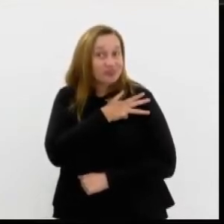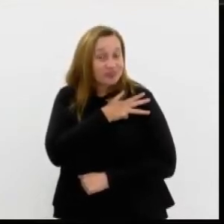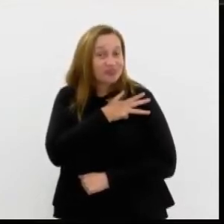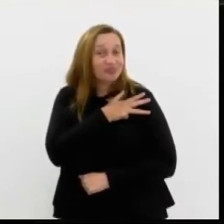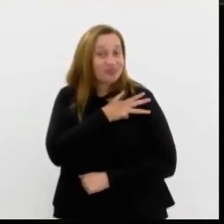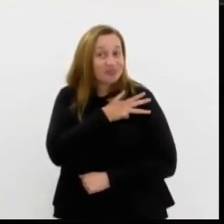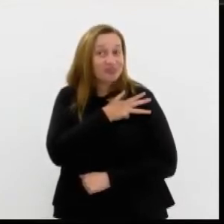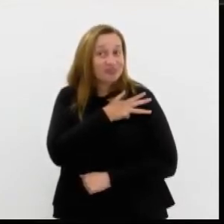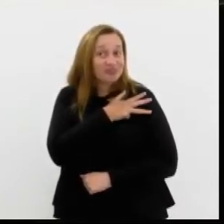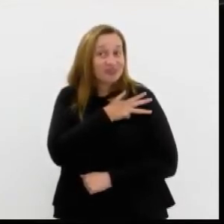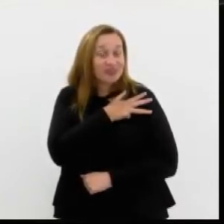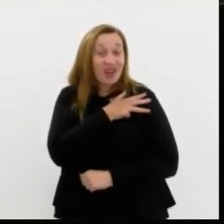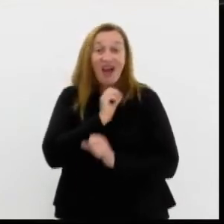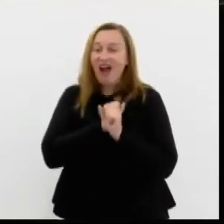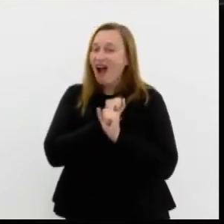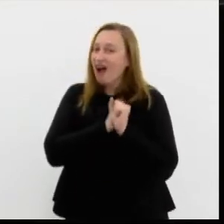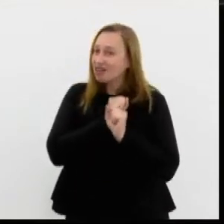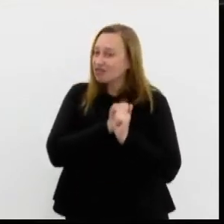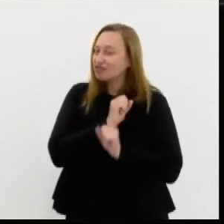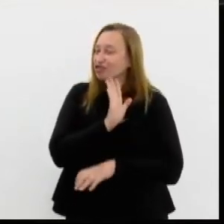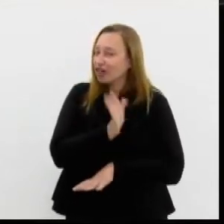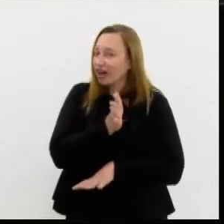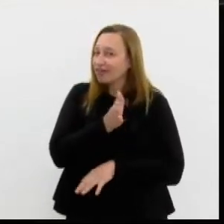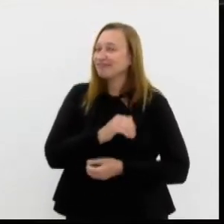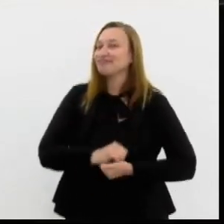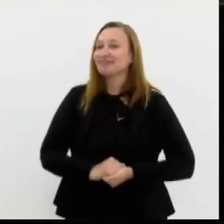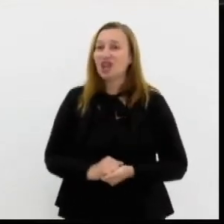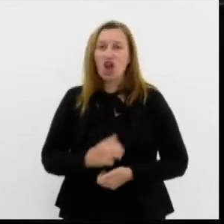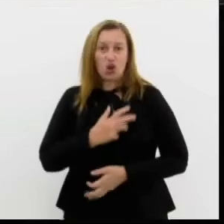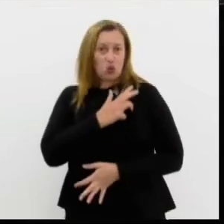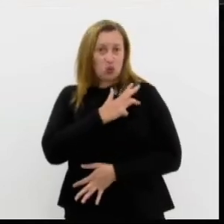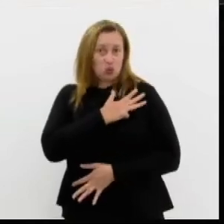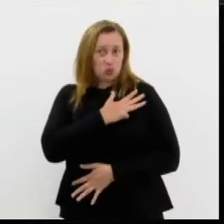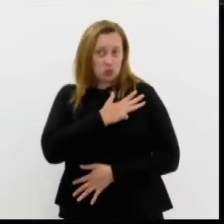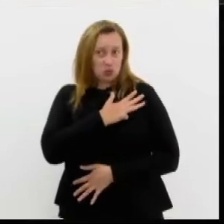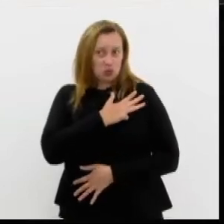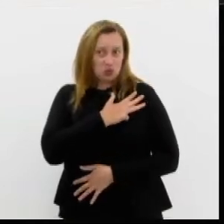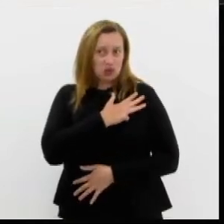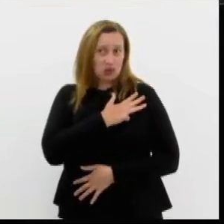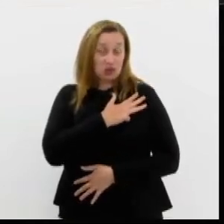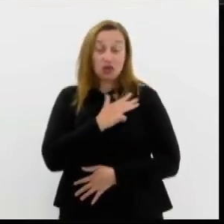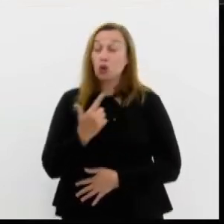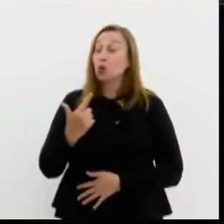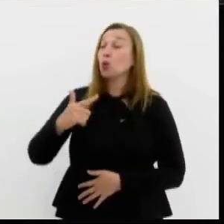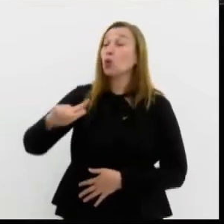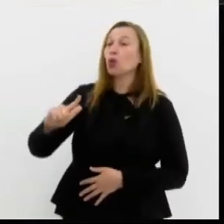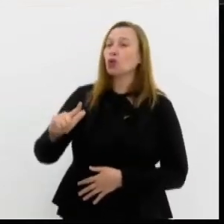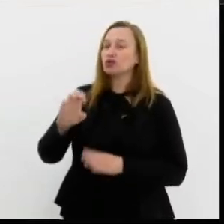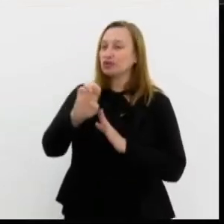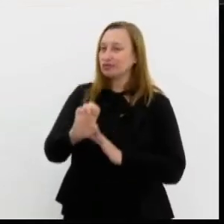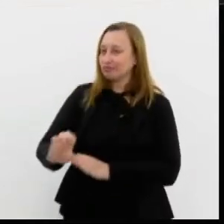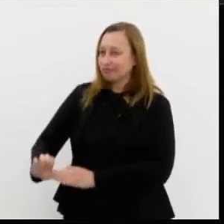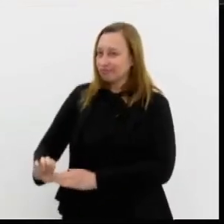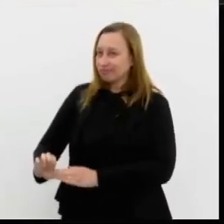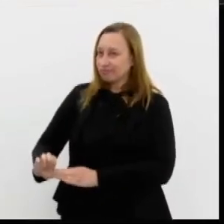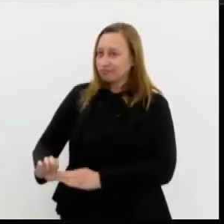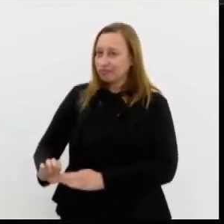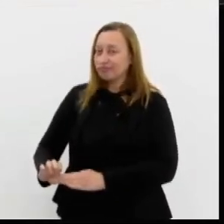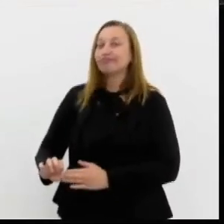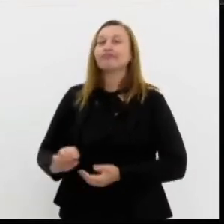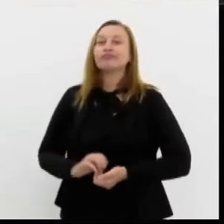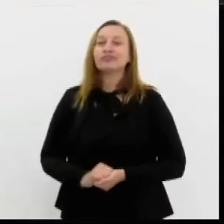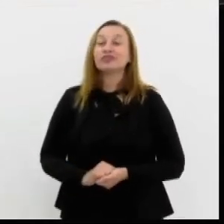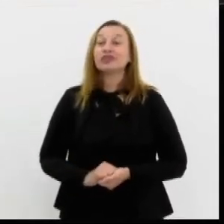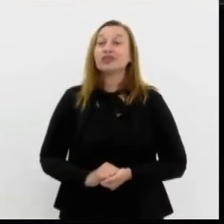Há muito tempo, o Lula e outros esquerdistas estão